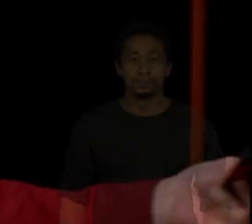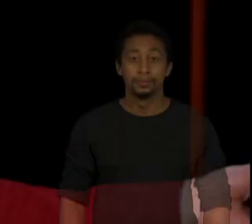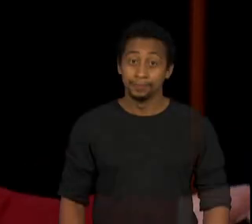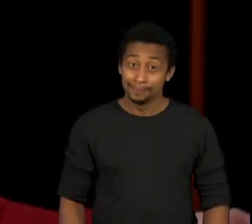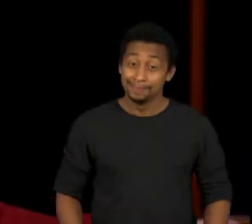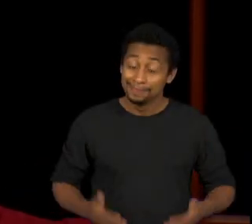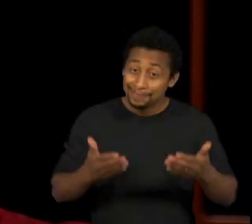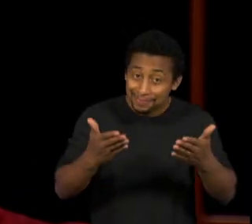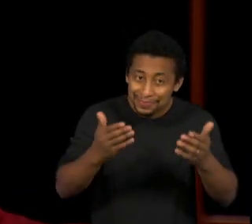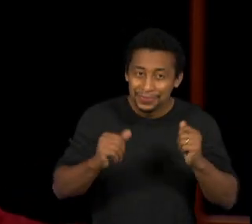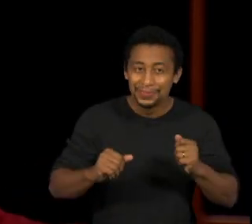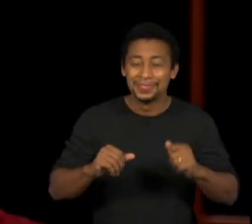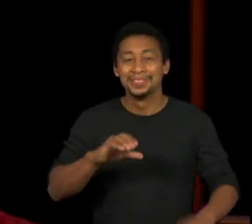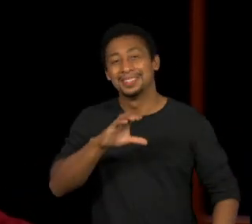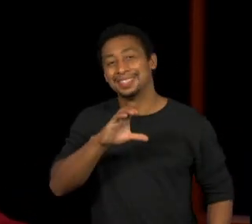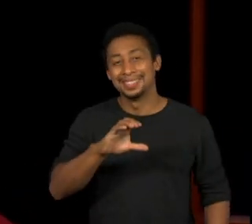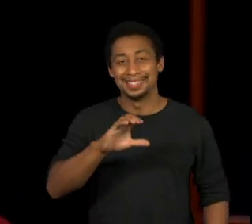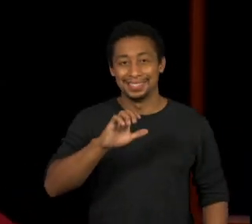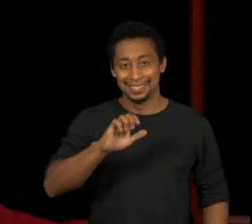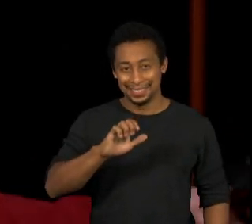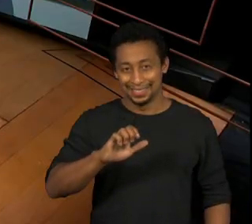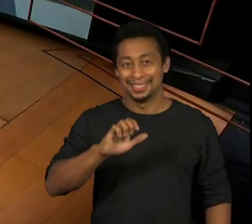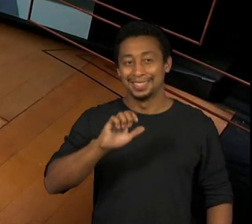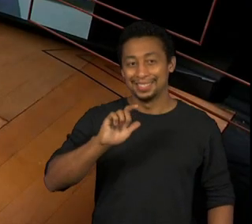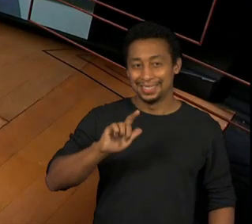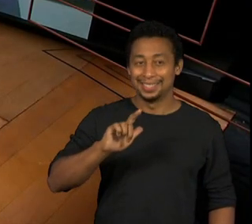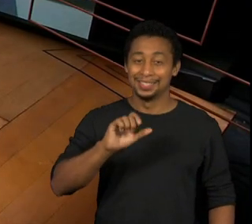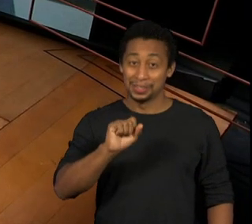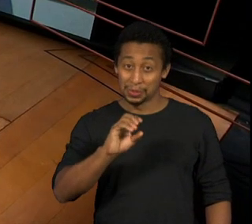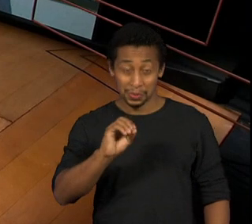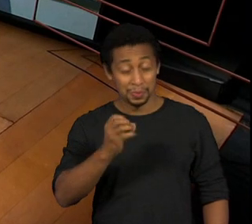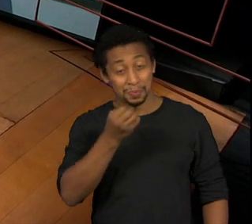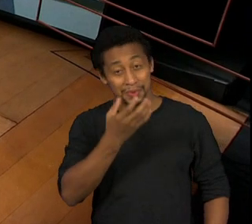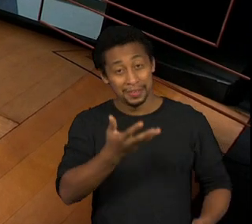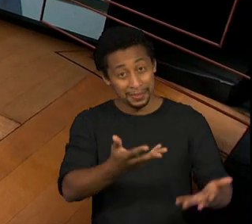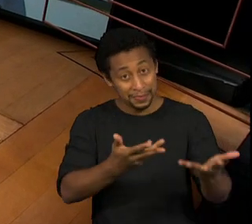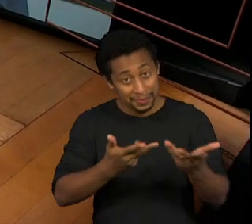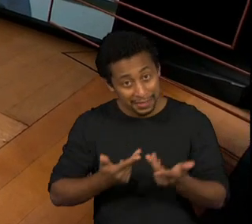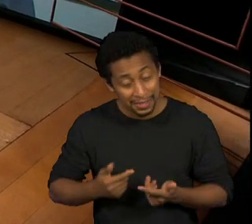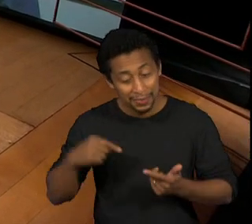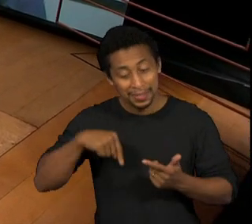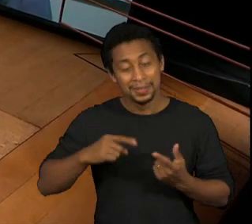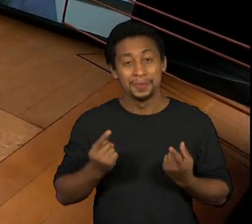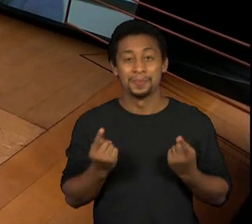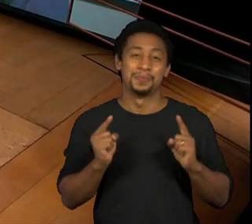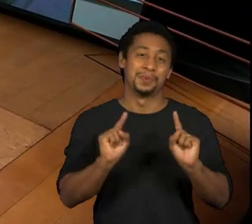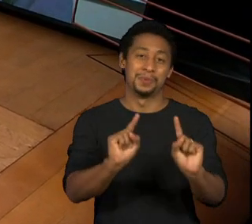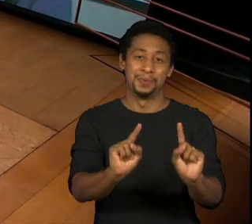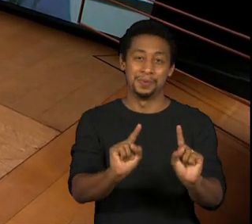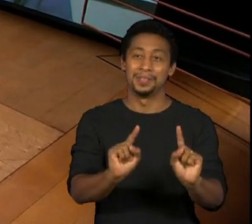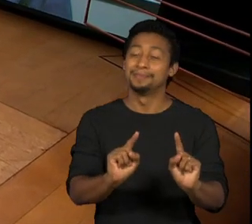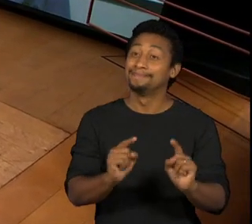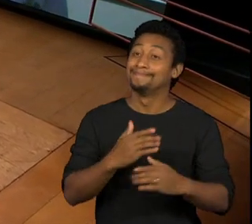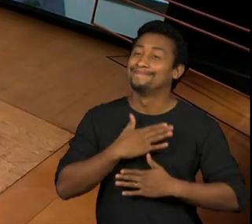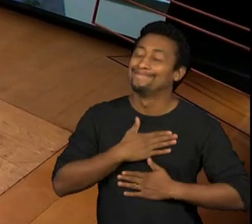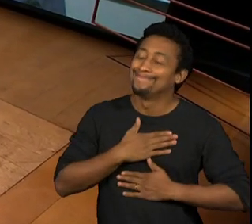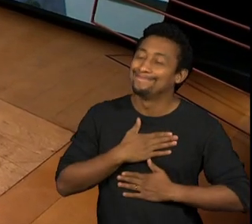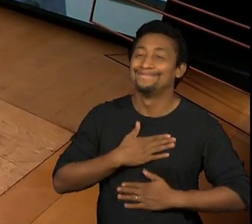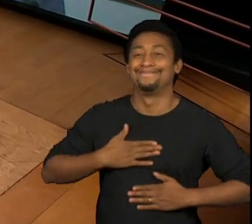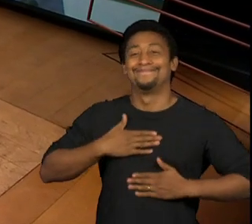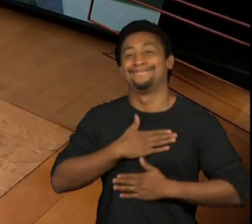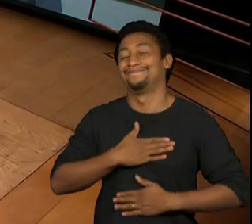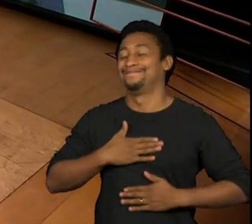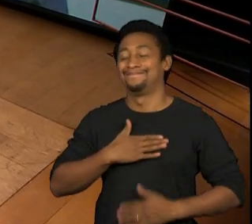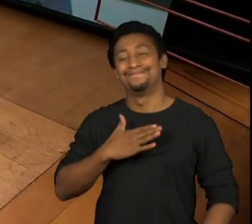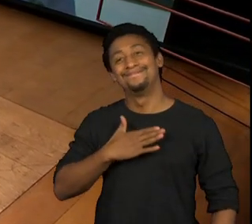Celso Frateschi, é prazer em receber você no Persona. Seja bem-vindo. Opa, o prazer é todo meu, gente.